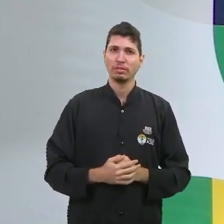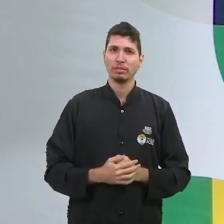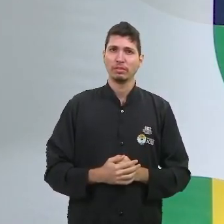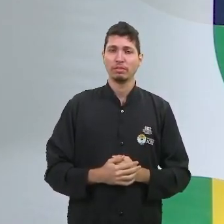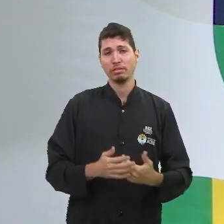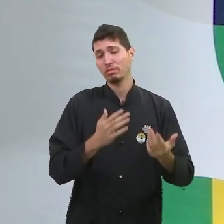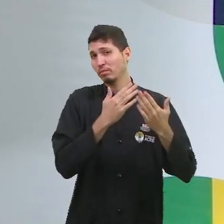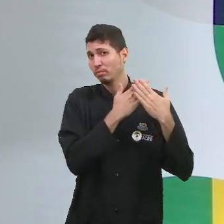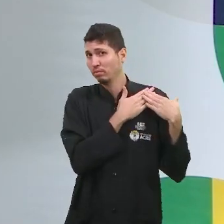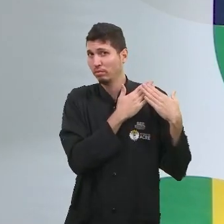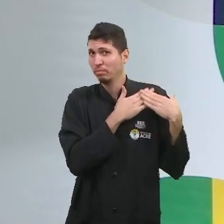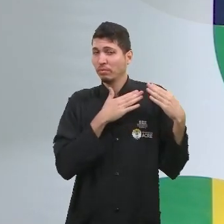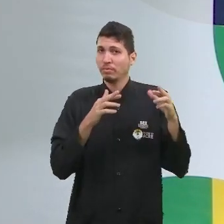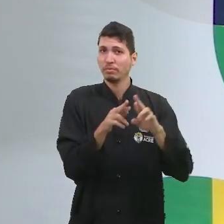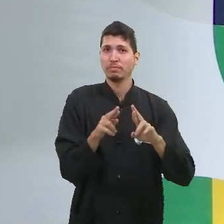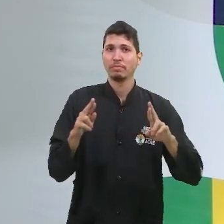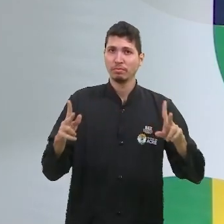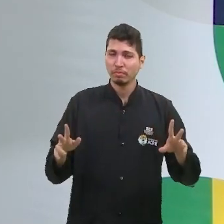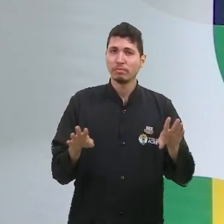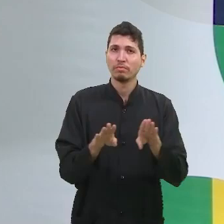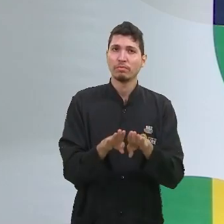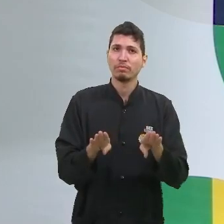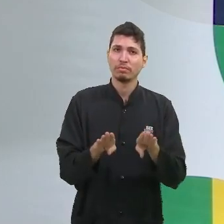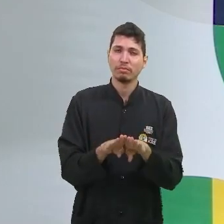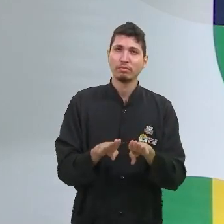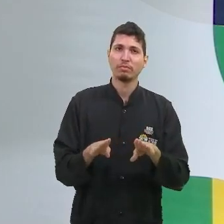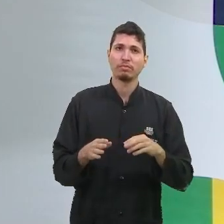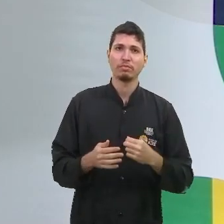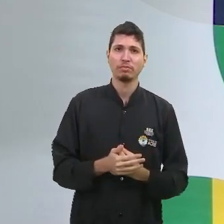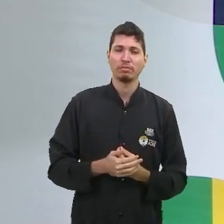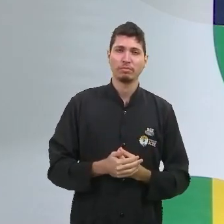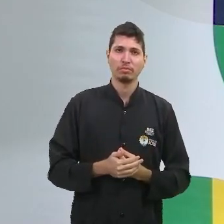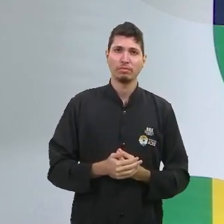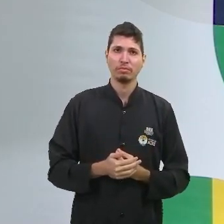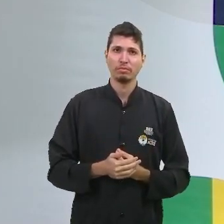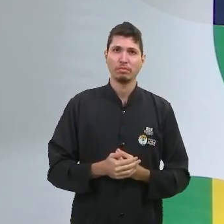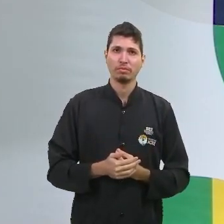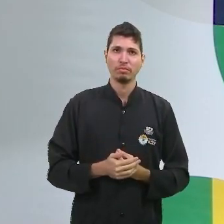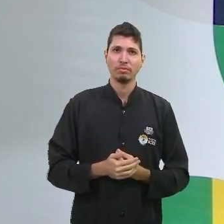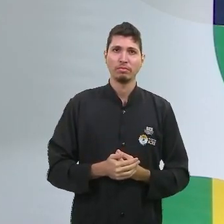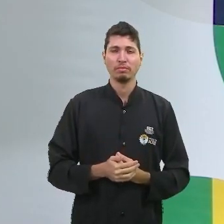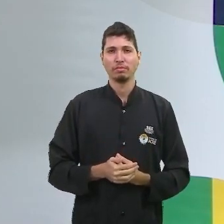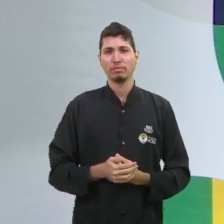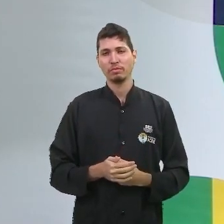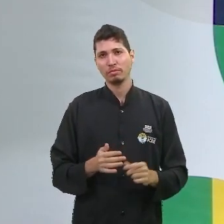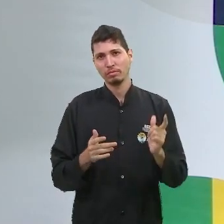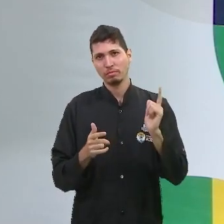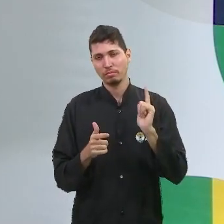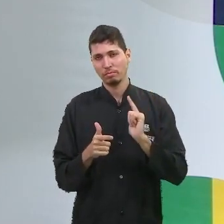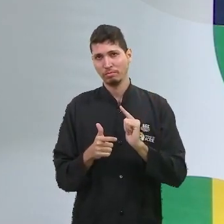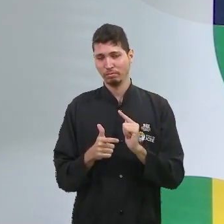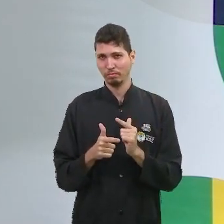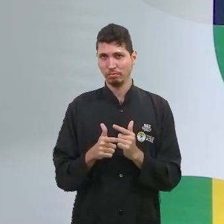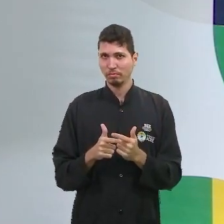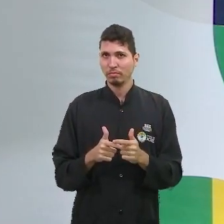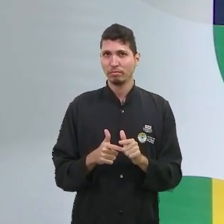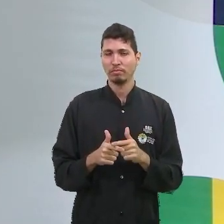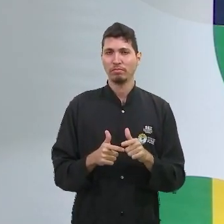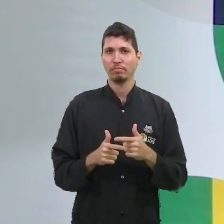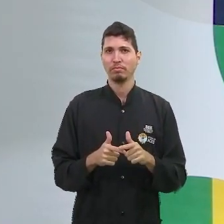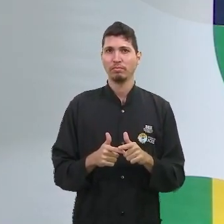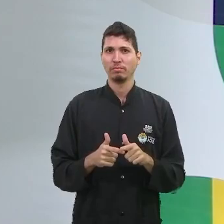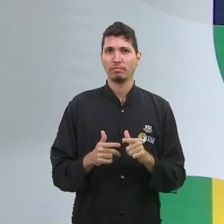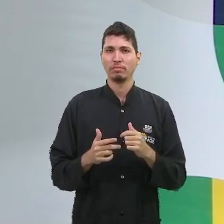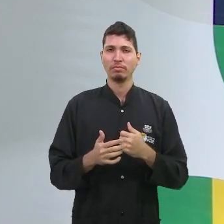que estão em situação de desvantagem financeira, acaba sendo muito elevado. E, além disso,